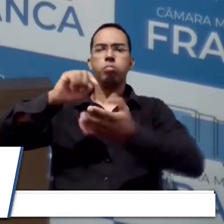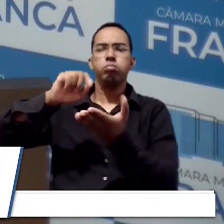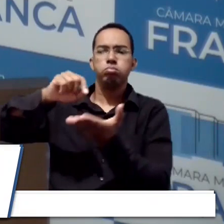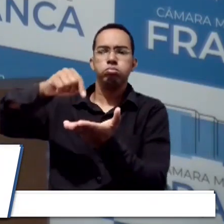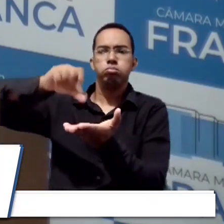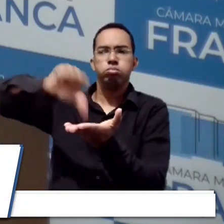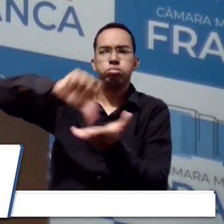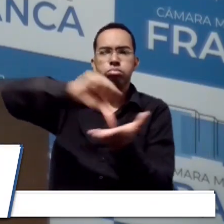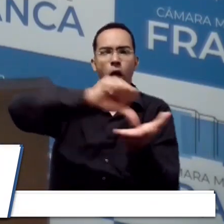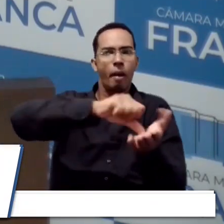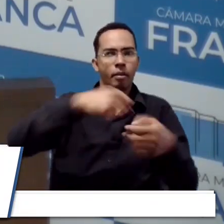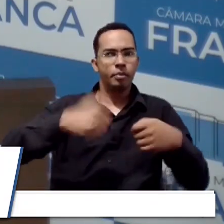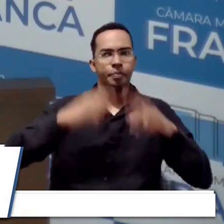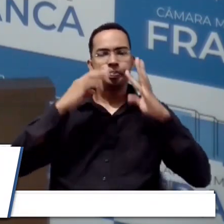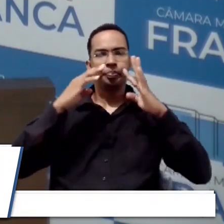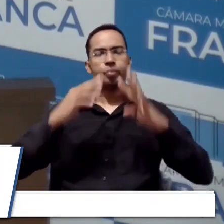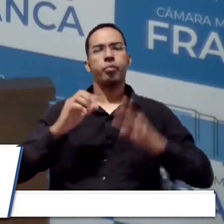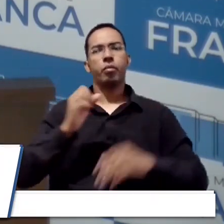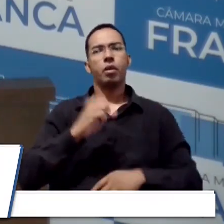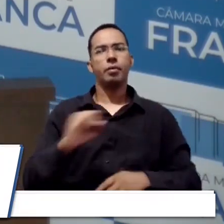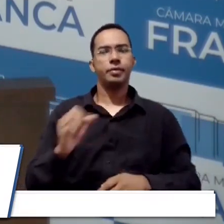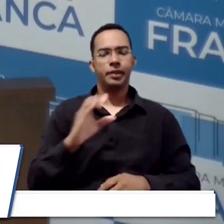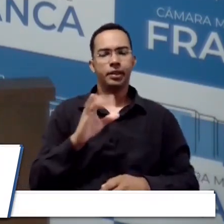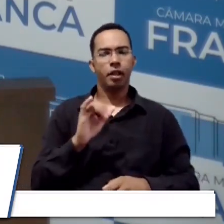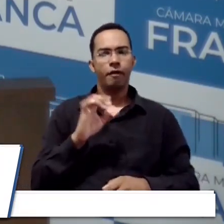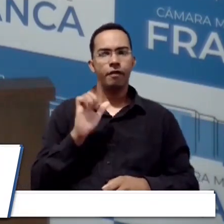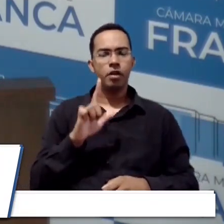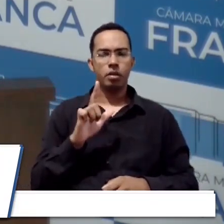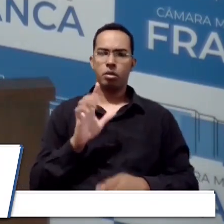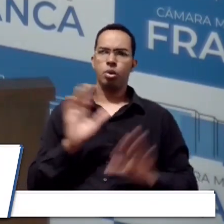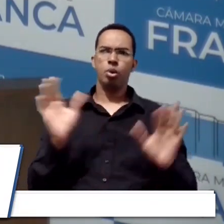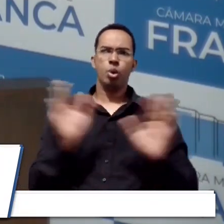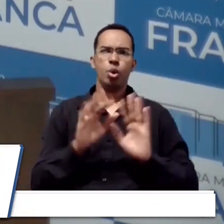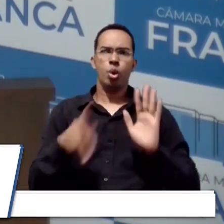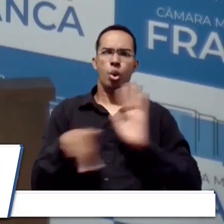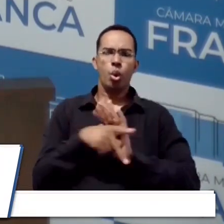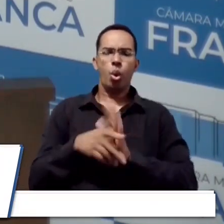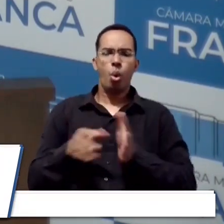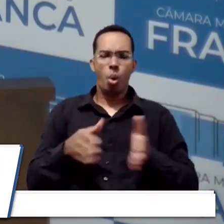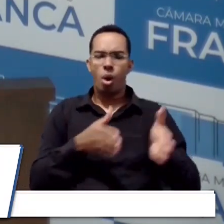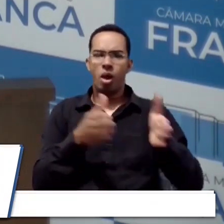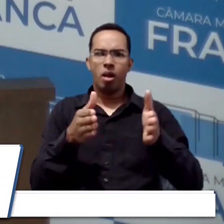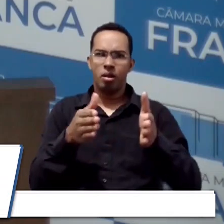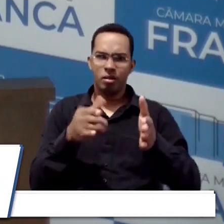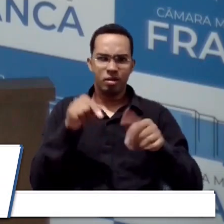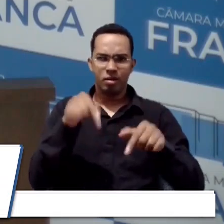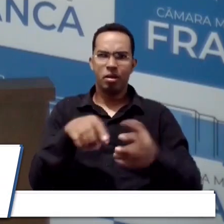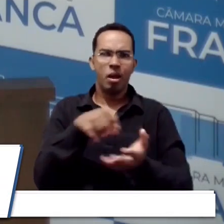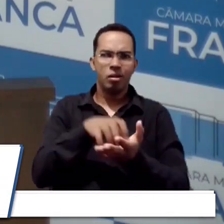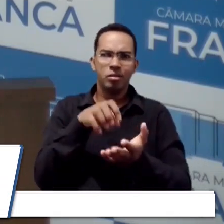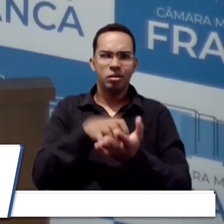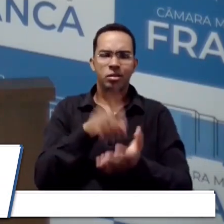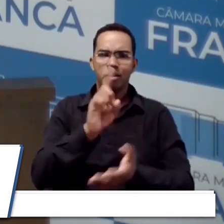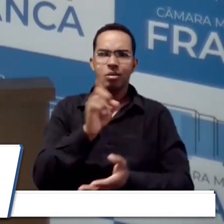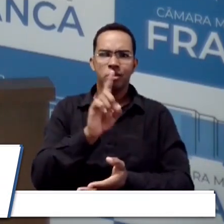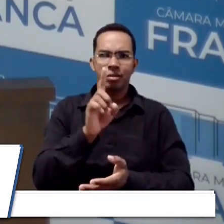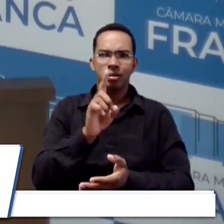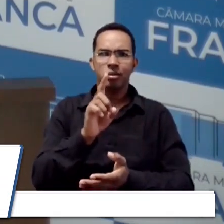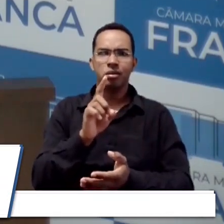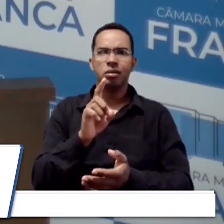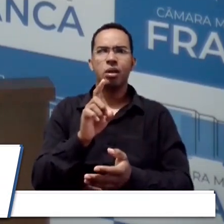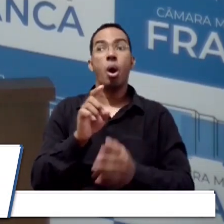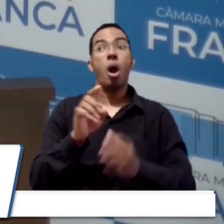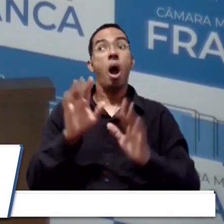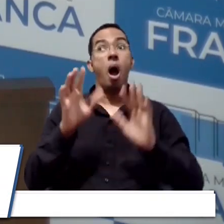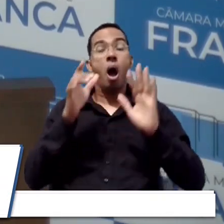atenção da defesa civil. E não é só nos córregos, não, aqui do centro da cidade, não. A periferia...